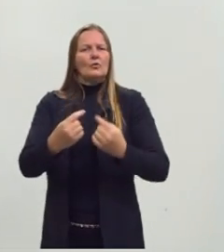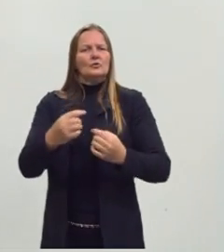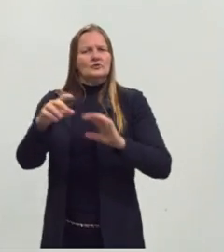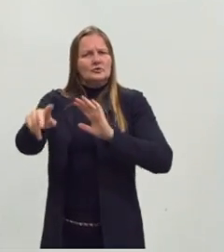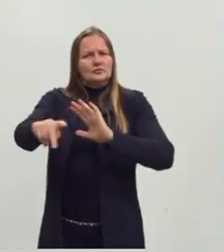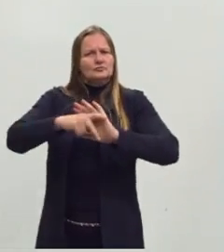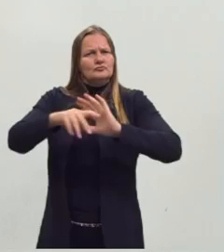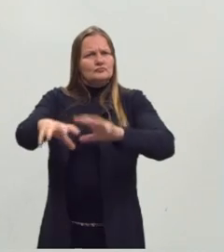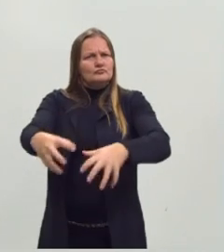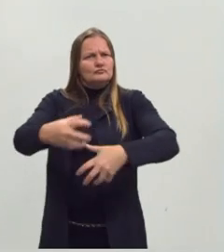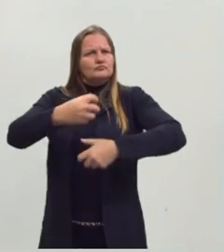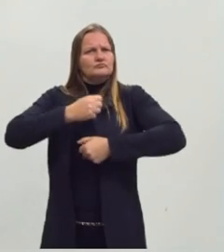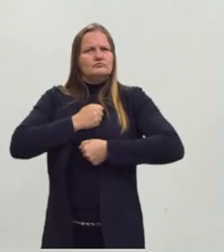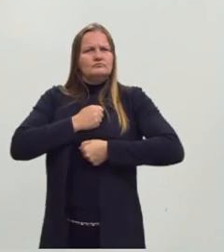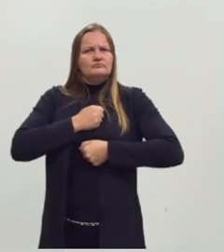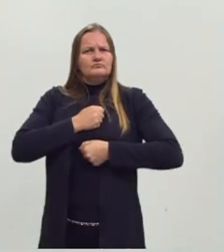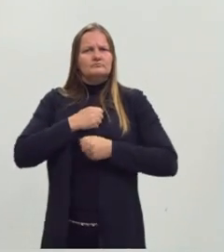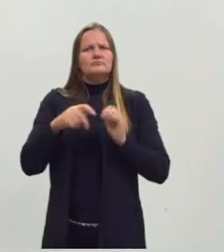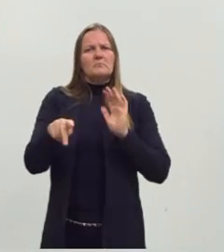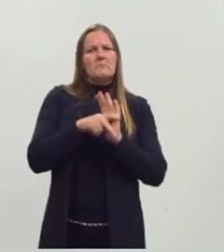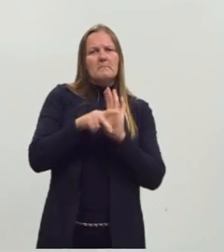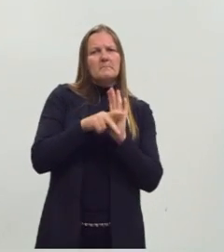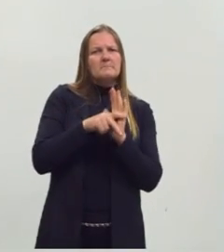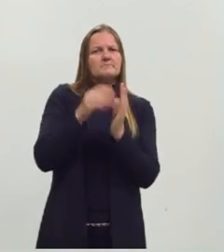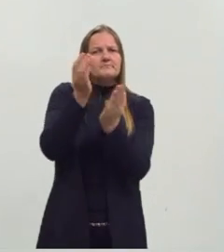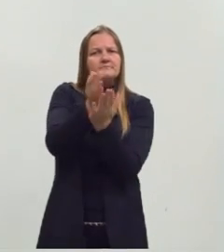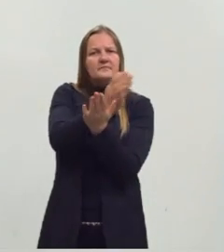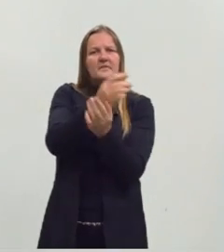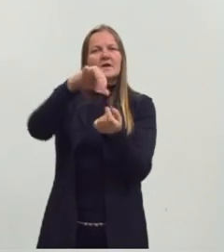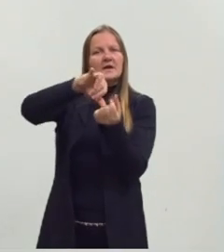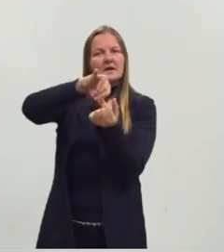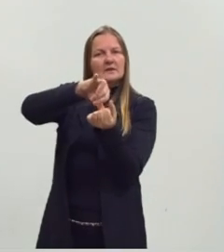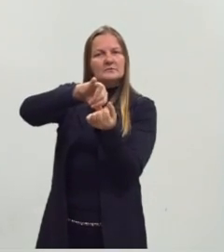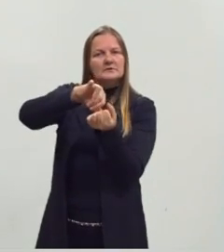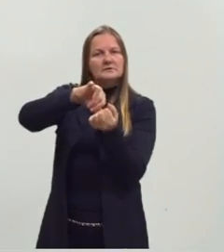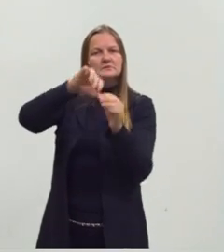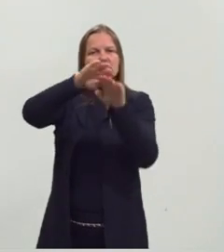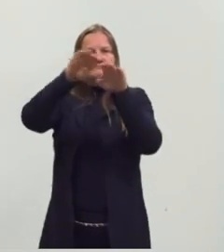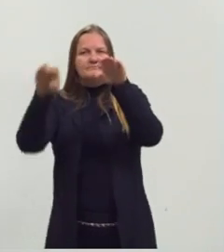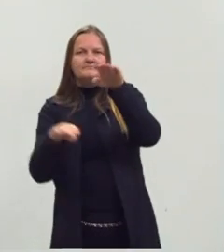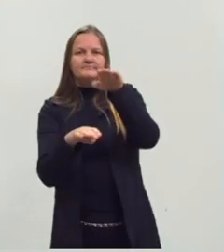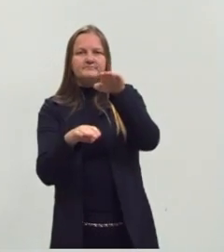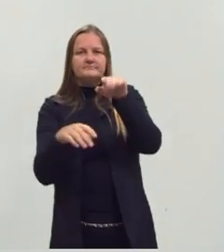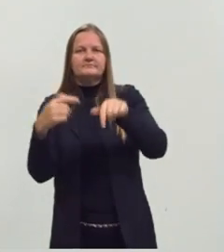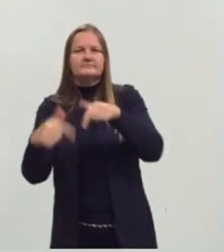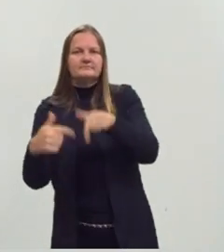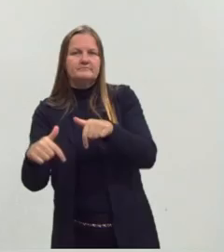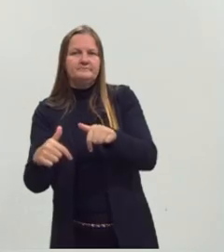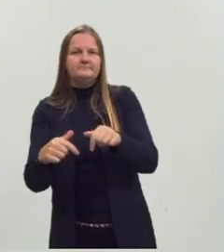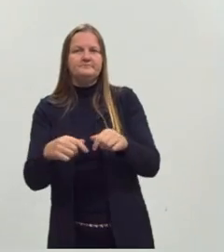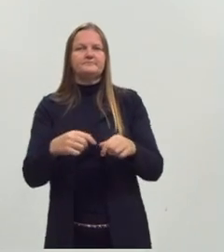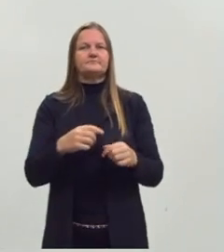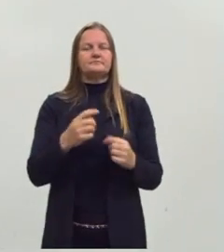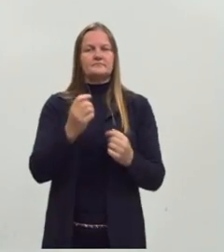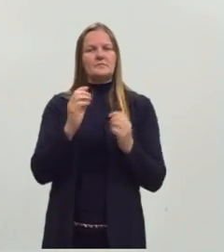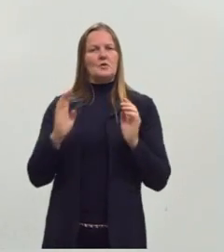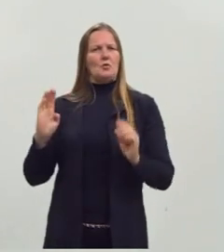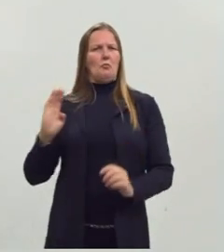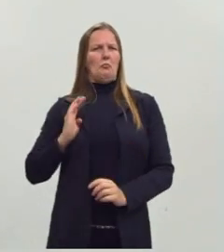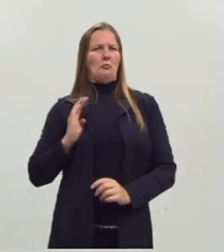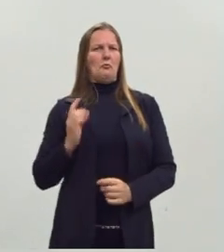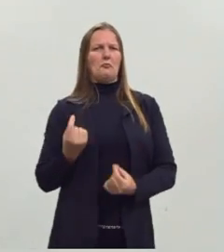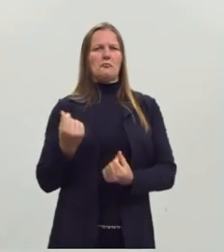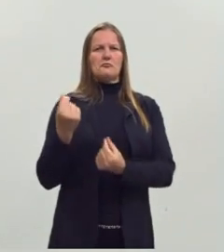apropriam desse trabalho. A gente está falando dessa divisão do capitalismo entre os trabalhadores e os burgueses.